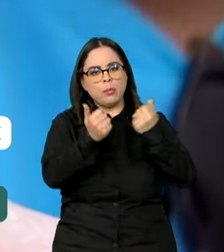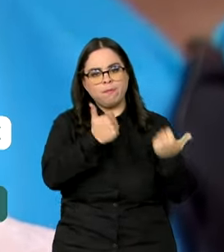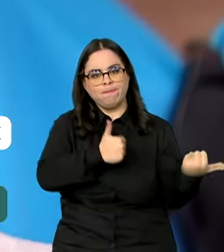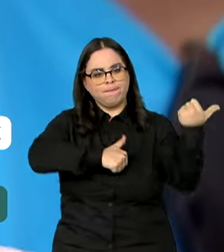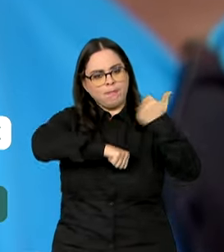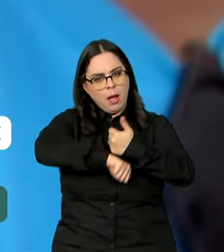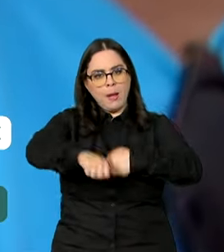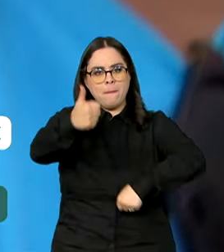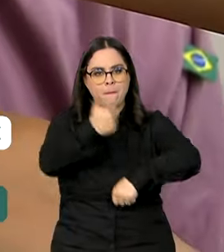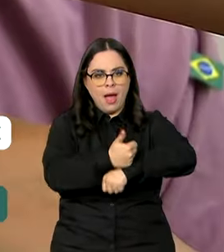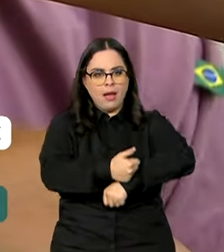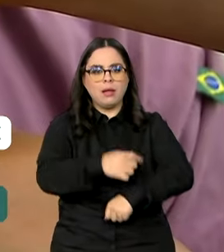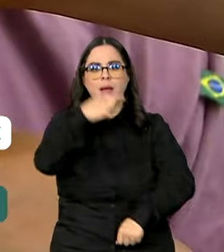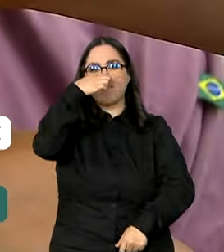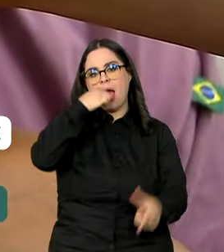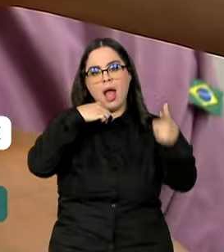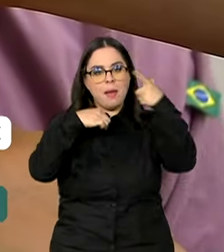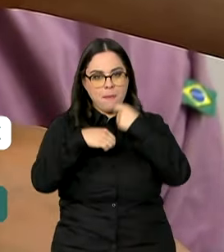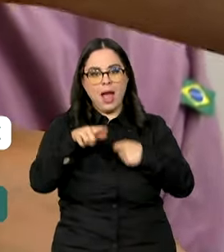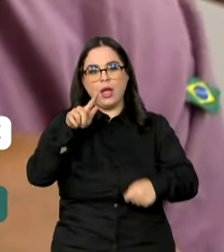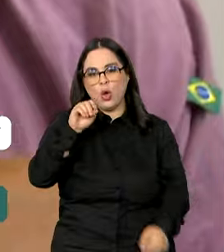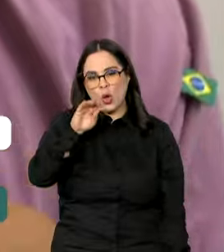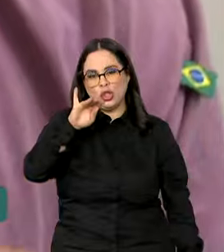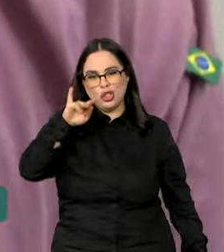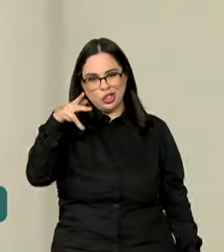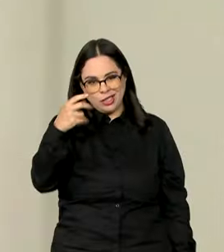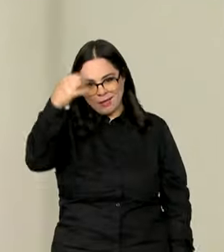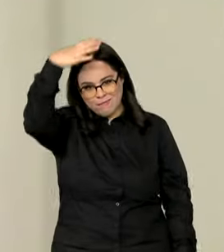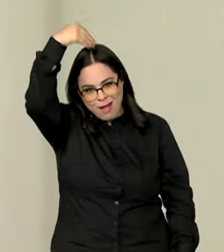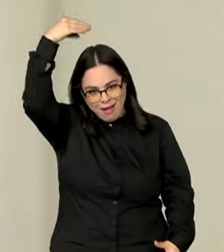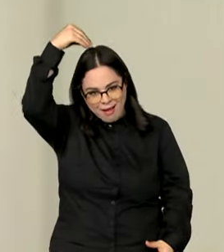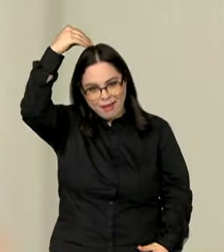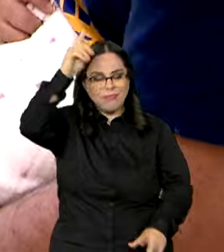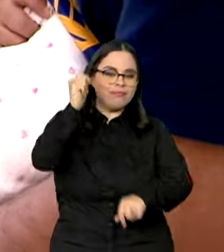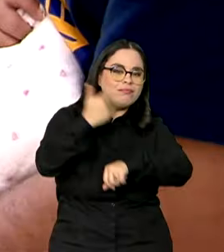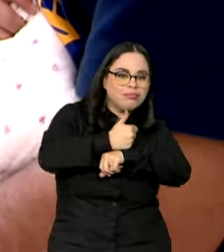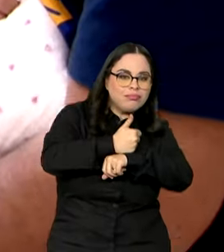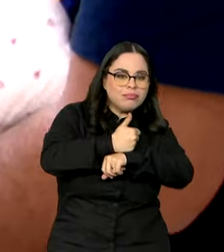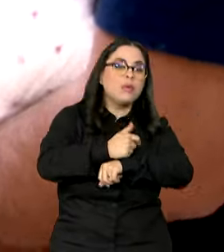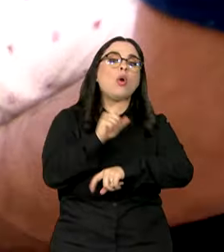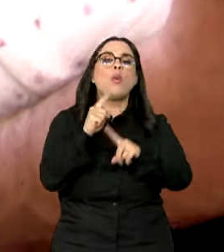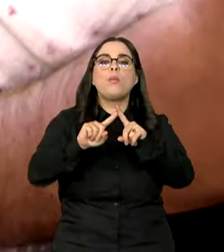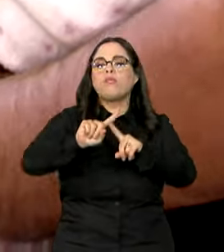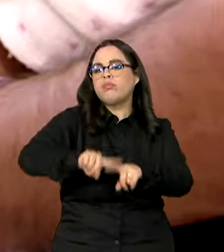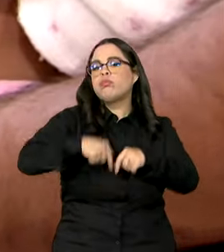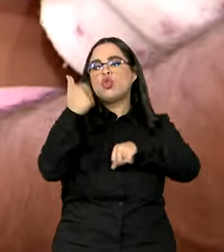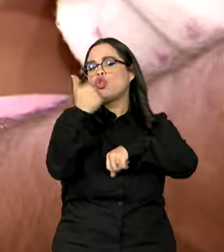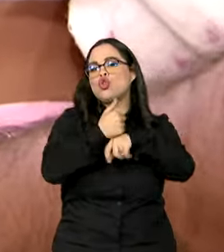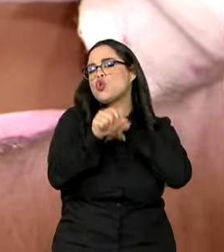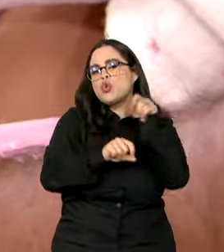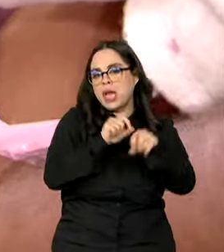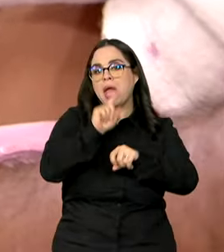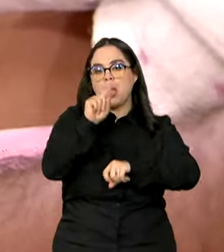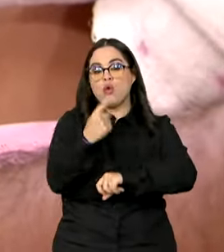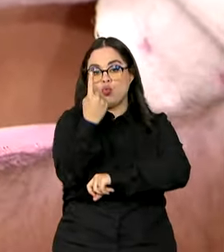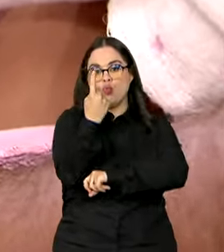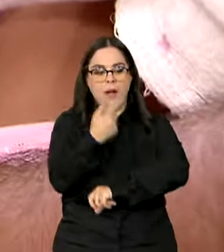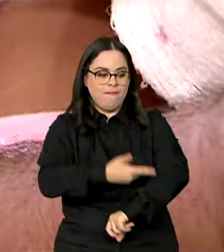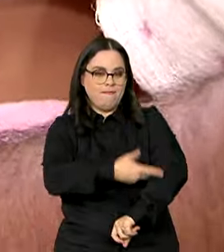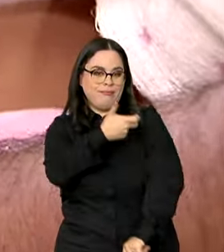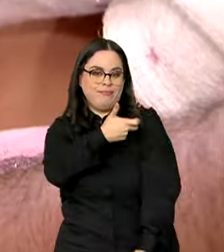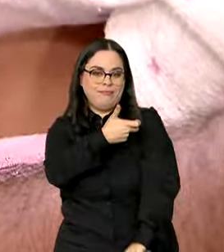as duas doses de reforço da gotinha contra a poliomielite por apenas uma dose de vacina inativada da polio,